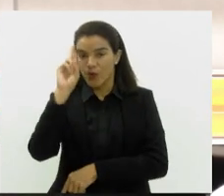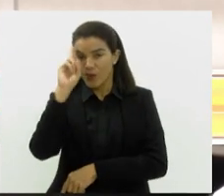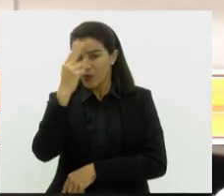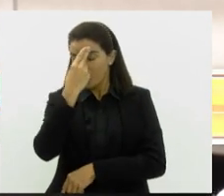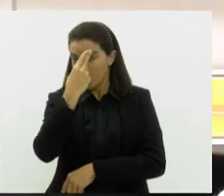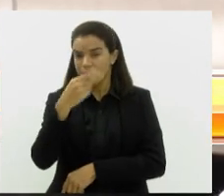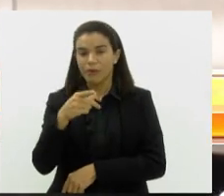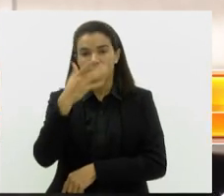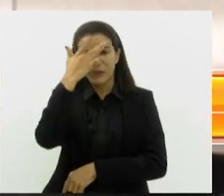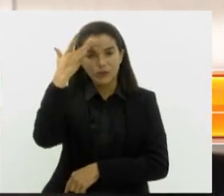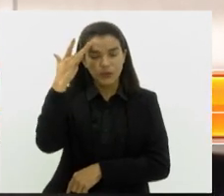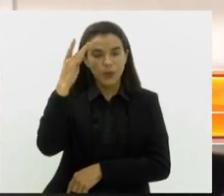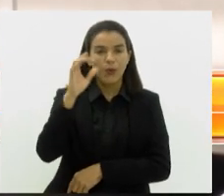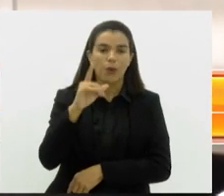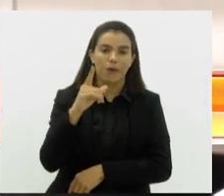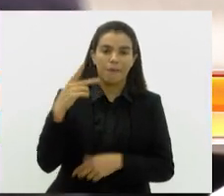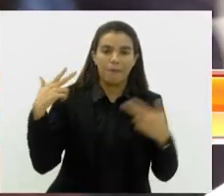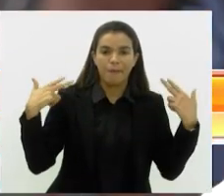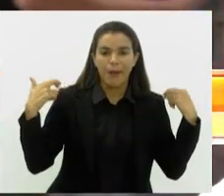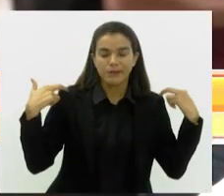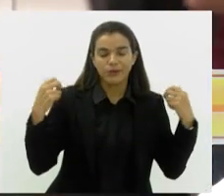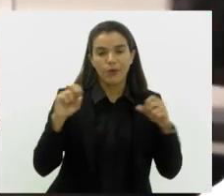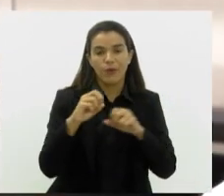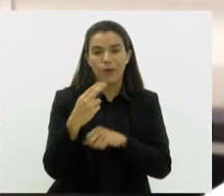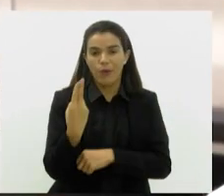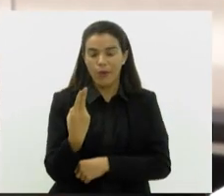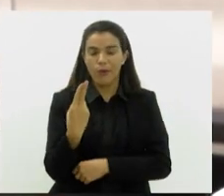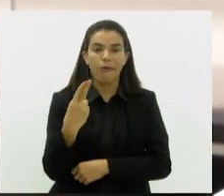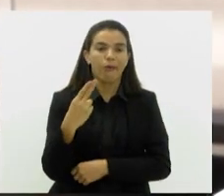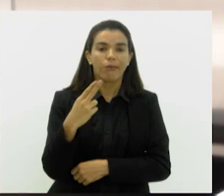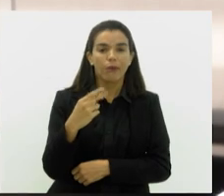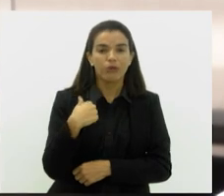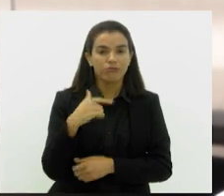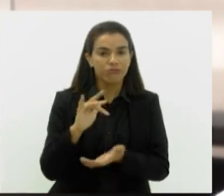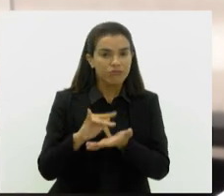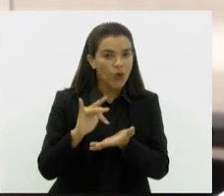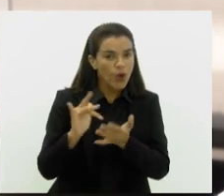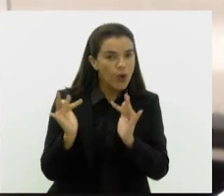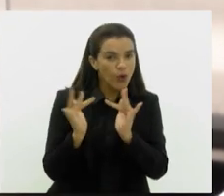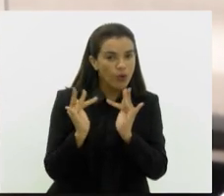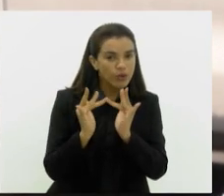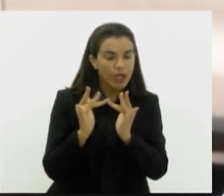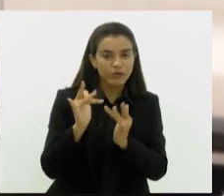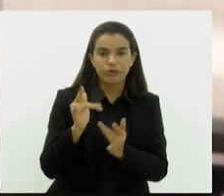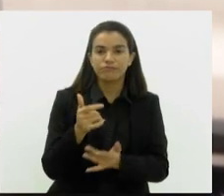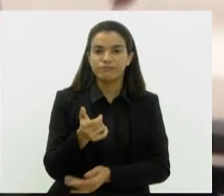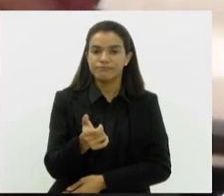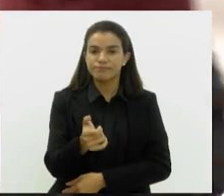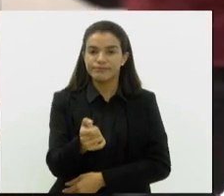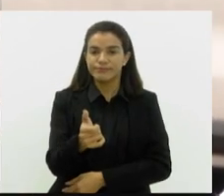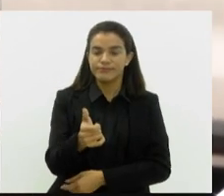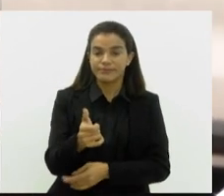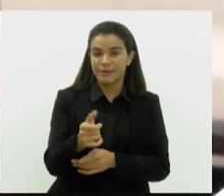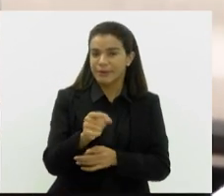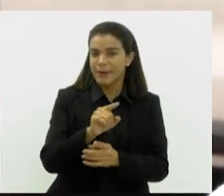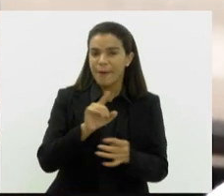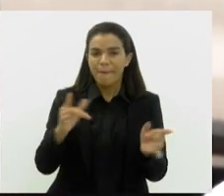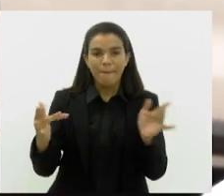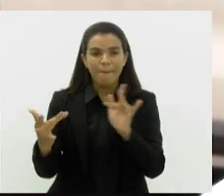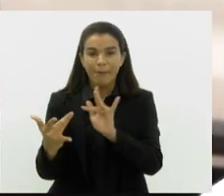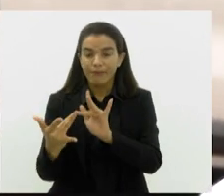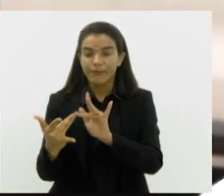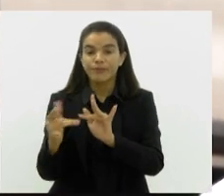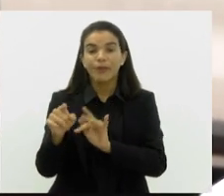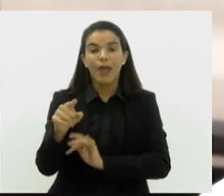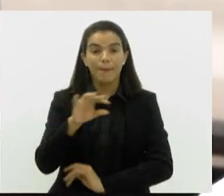quanto o motorista que ele sinta algum tipo de risco, ele pode entrar em contato com a Polícia Militar através desse botão. O grande diferencial está que a Polícia